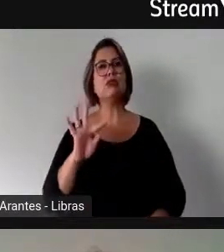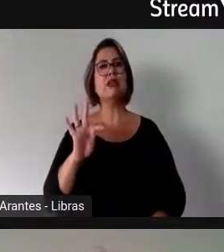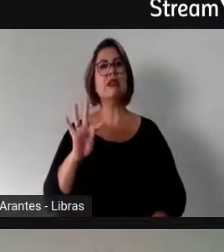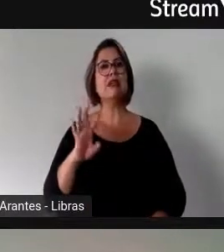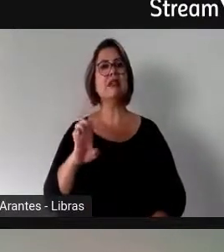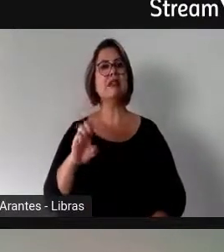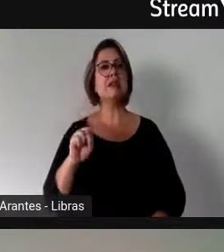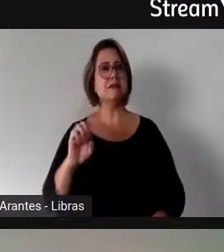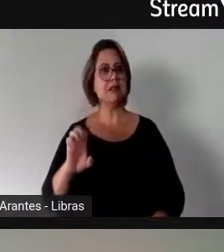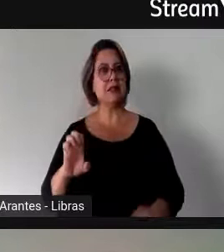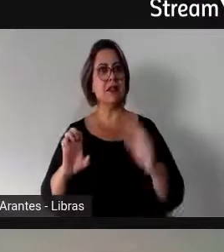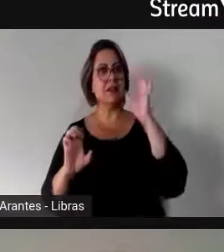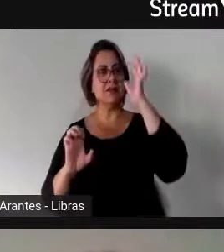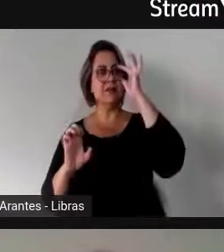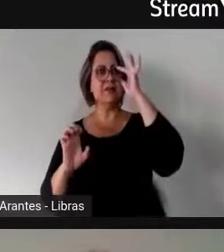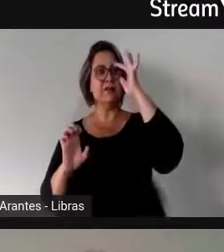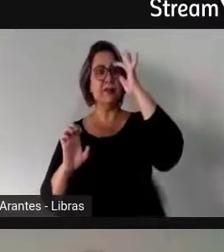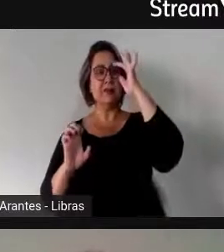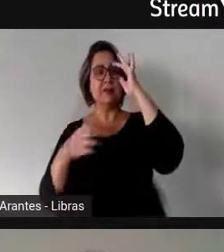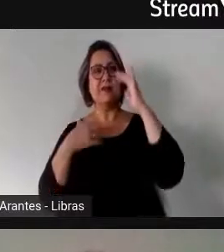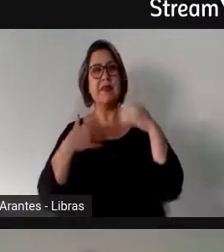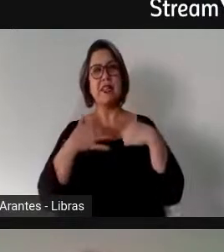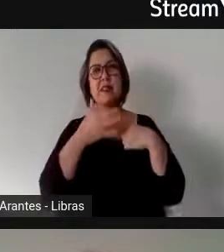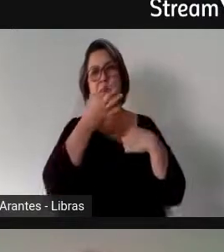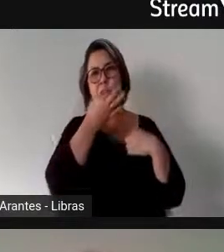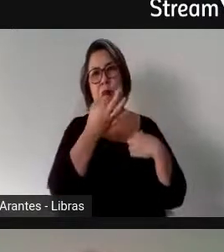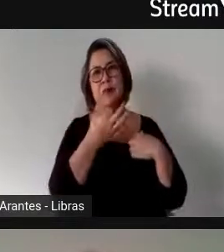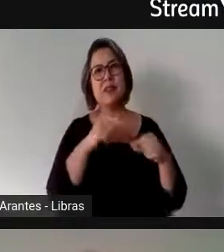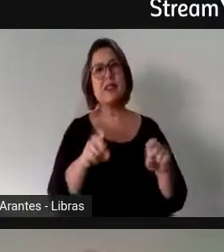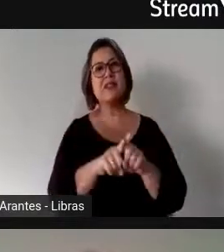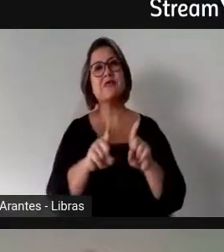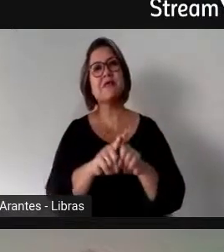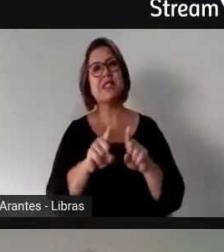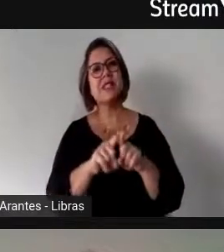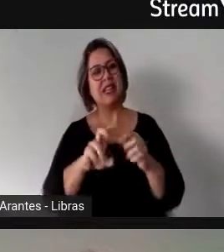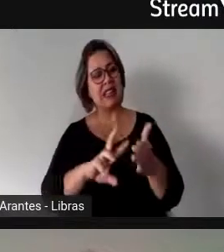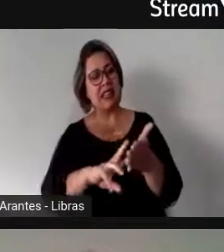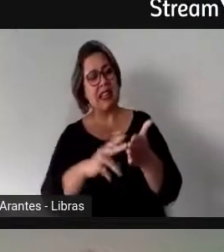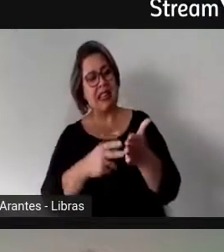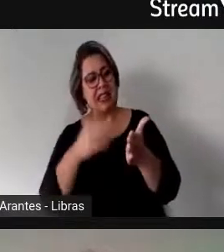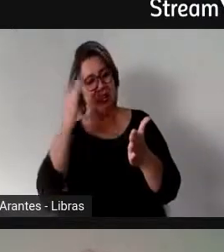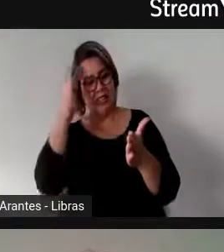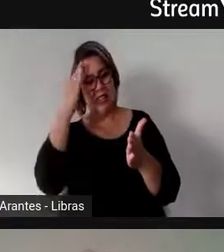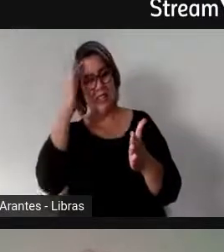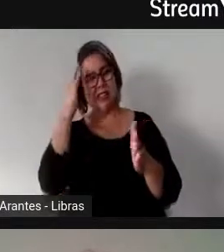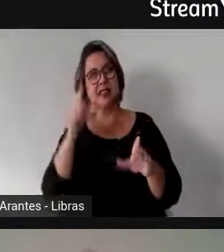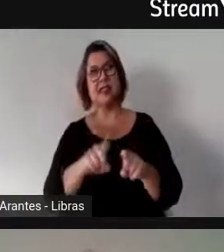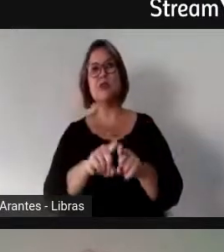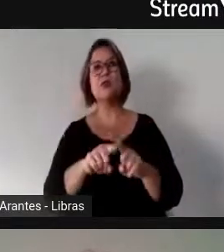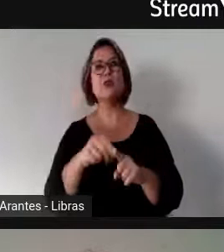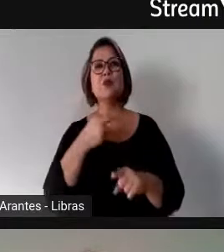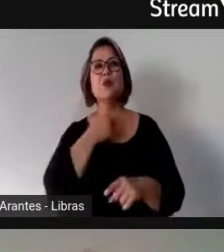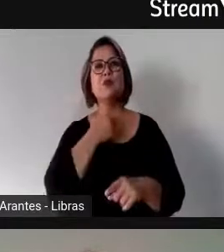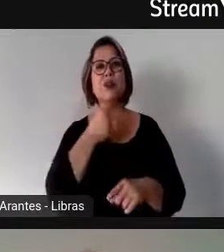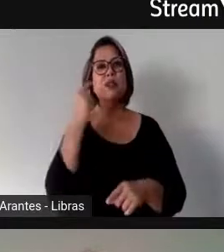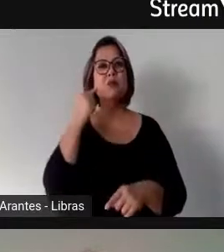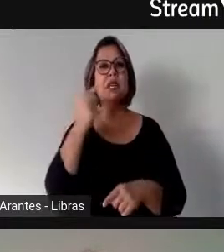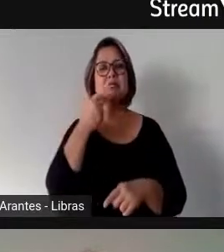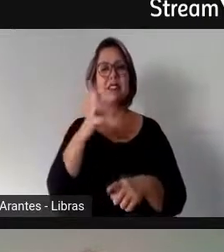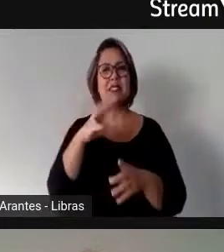interpretação, a meu ver, ainda é uma interpretação que não dá à Constituição brasileira